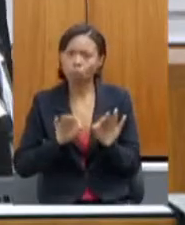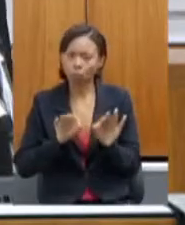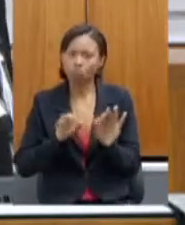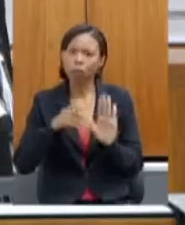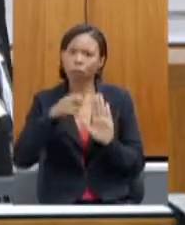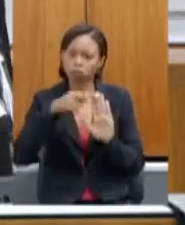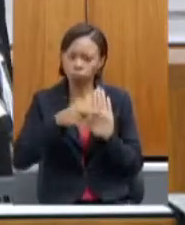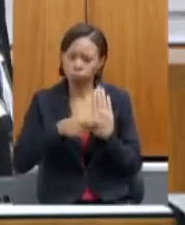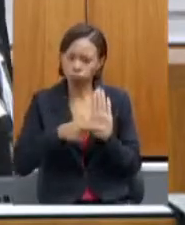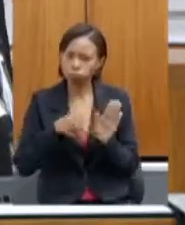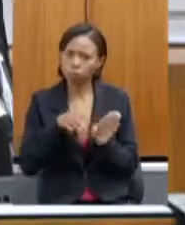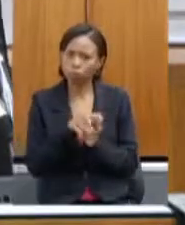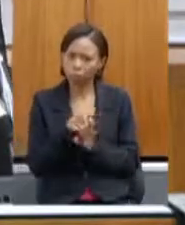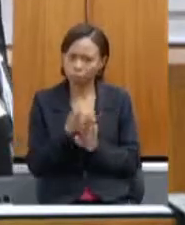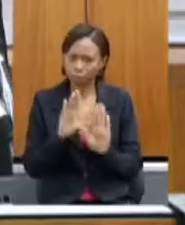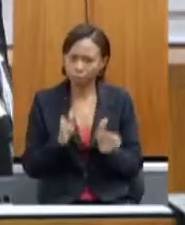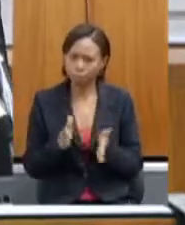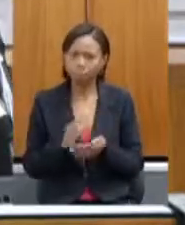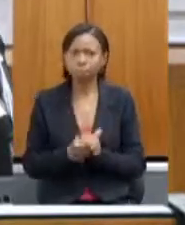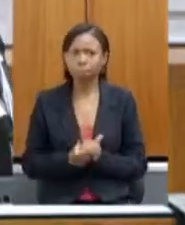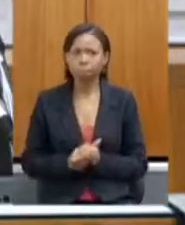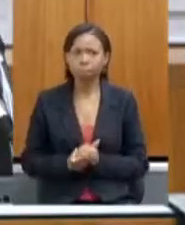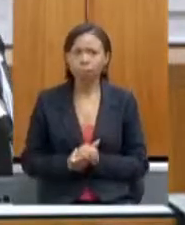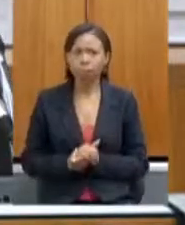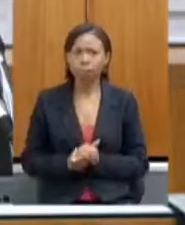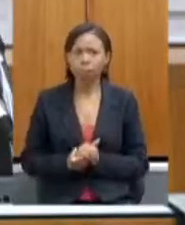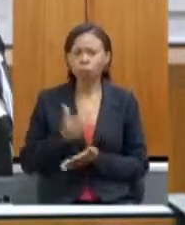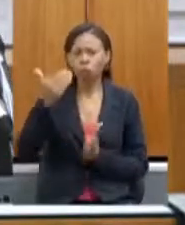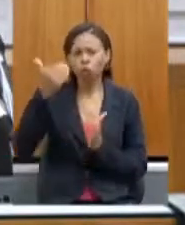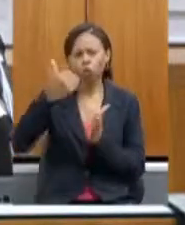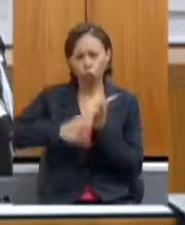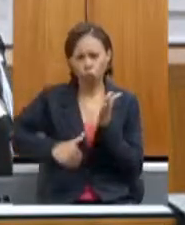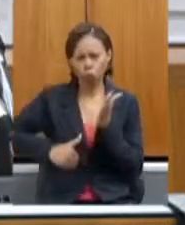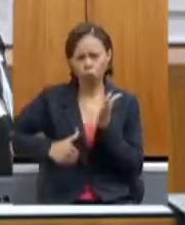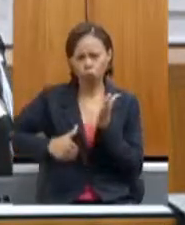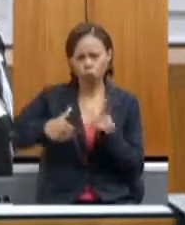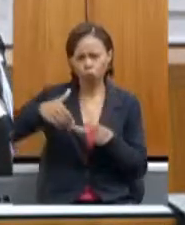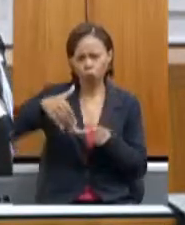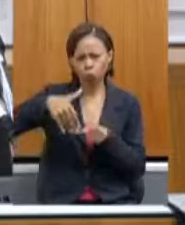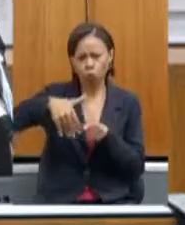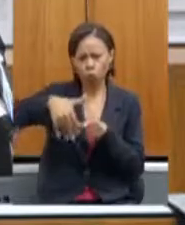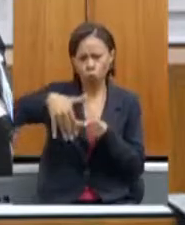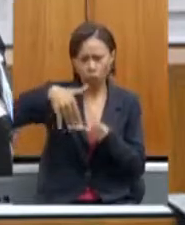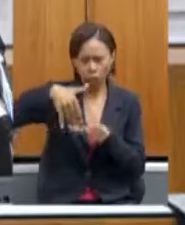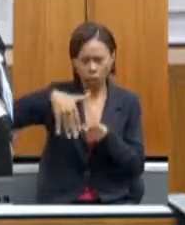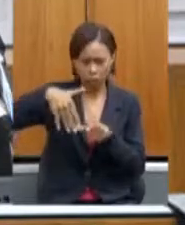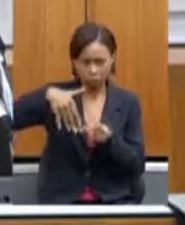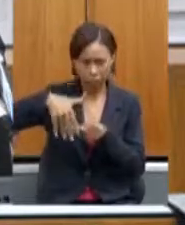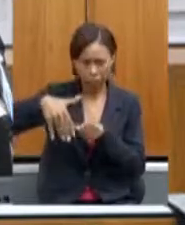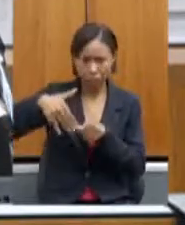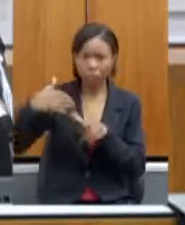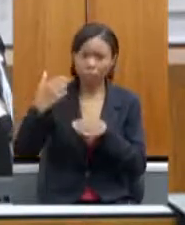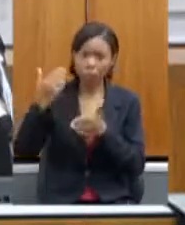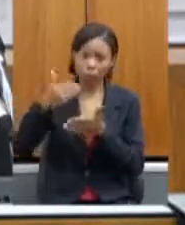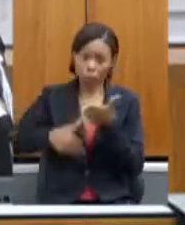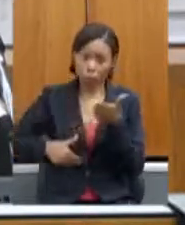Em relação ao desconto de irrigante, eu vou pedir, deputado, que esses produtores podem procurar, nós temos lá na Secretaria